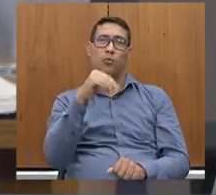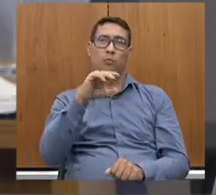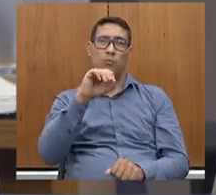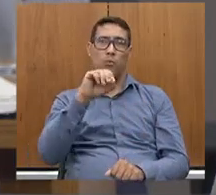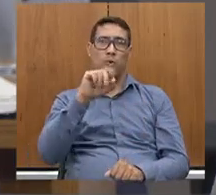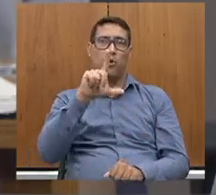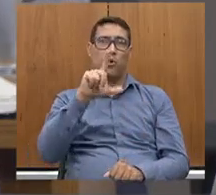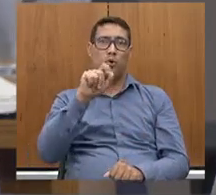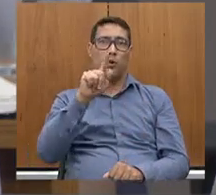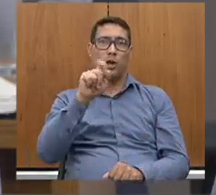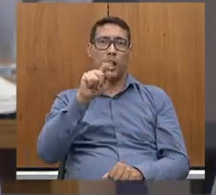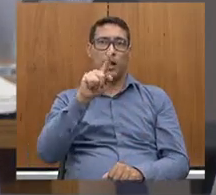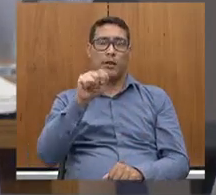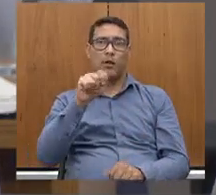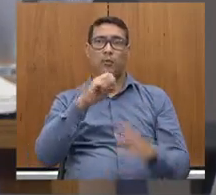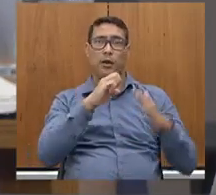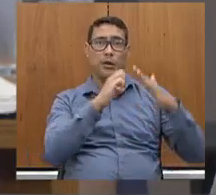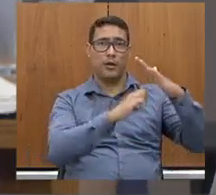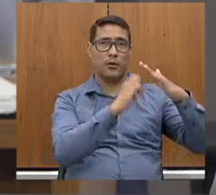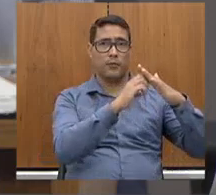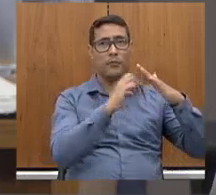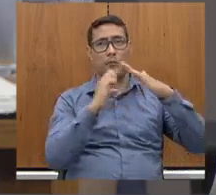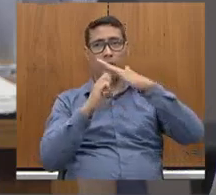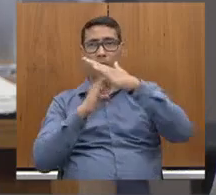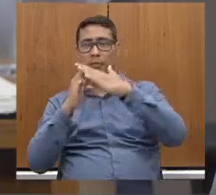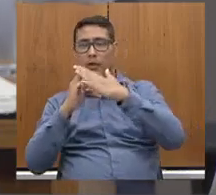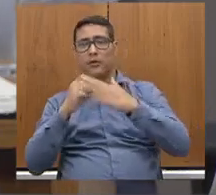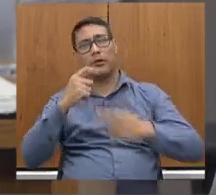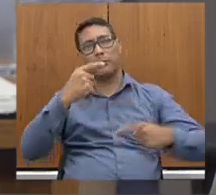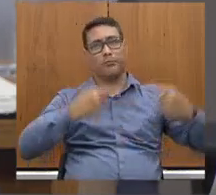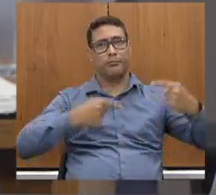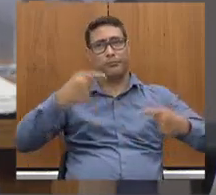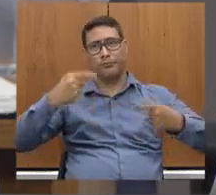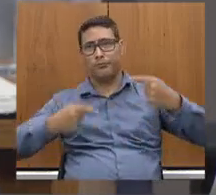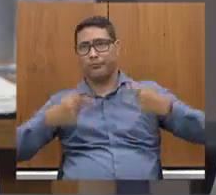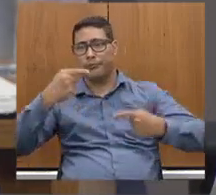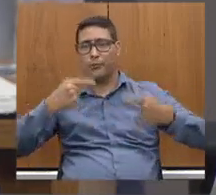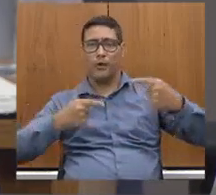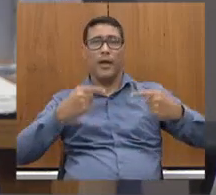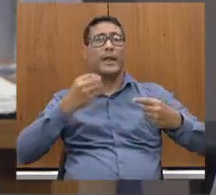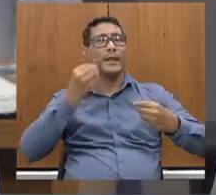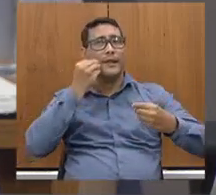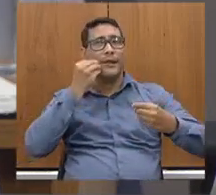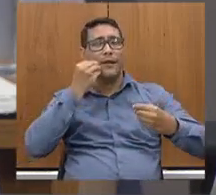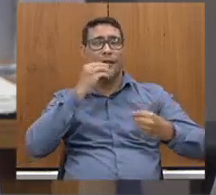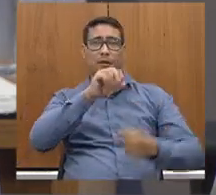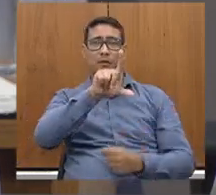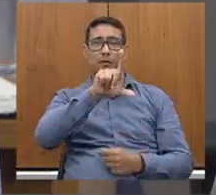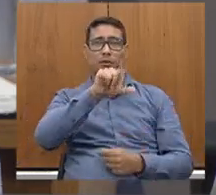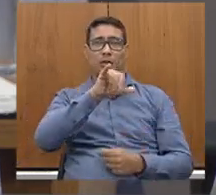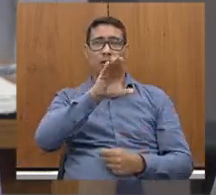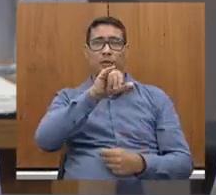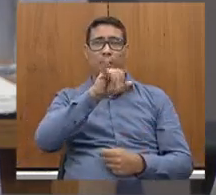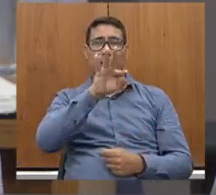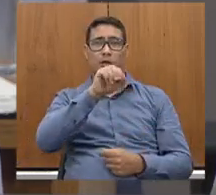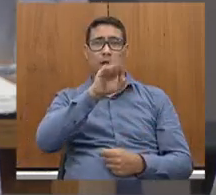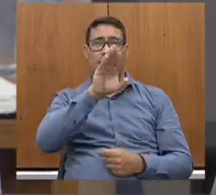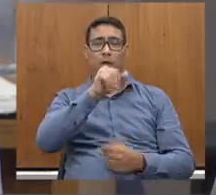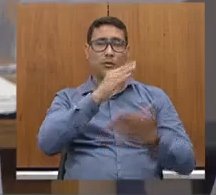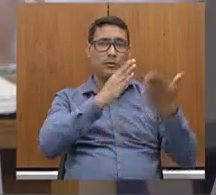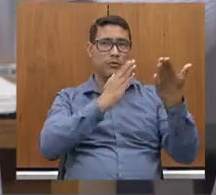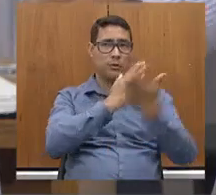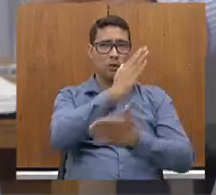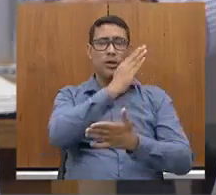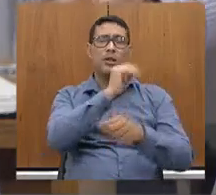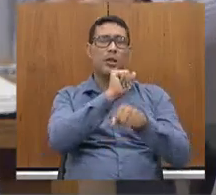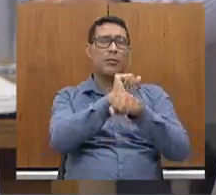empresas estão brigando entre si, isso é natural, é briga de licitação, e a gente espera, se não até o finalzinho do ano,